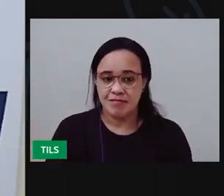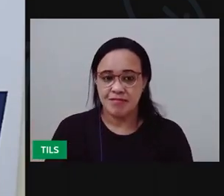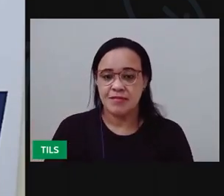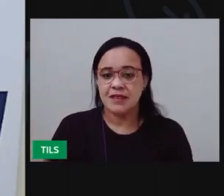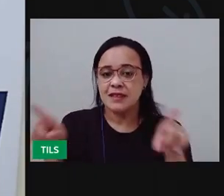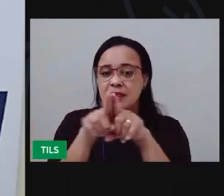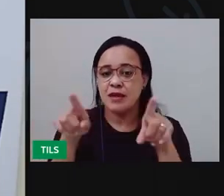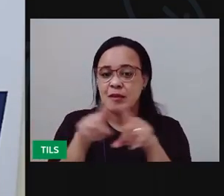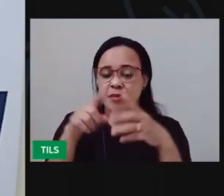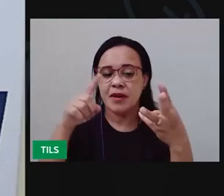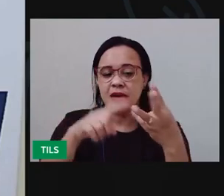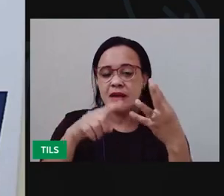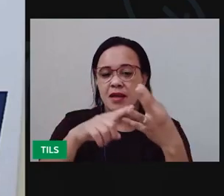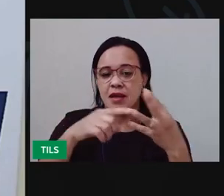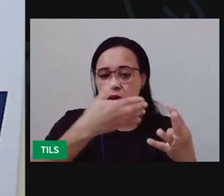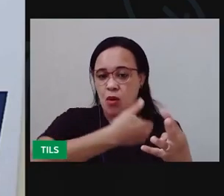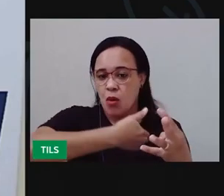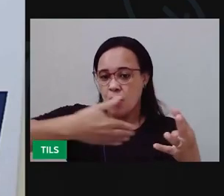Presidentes do Brasil.